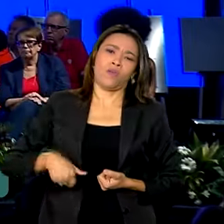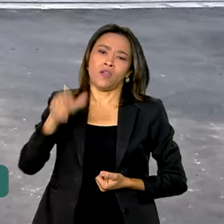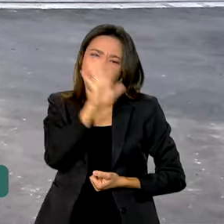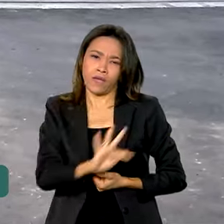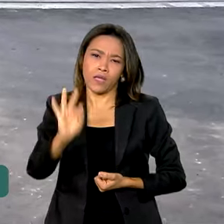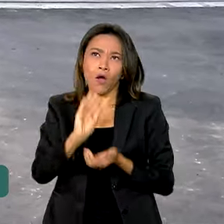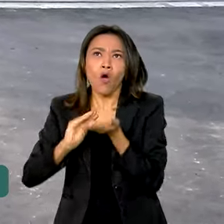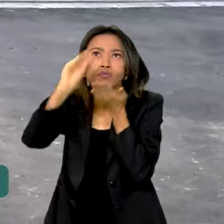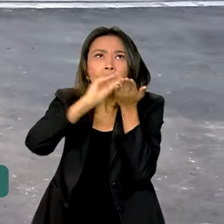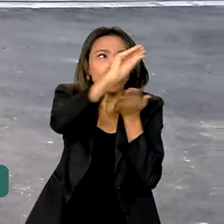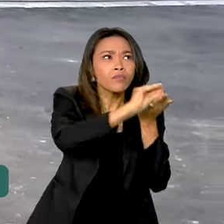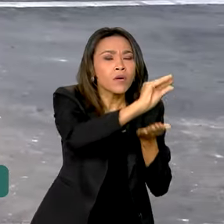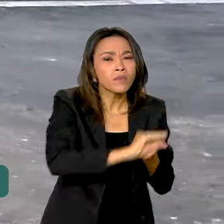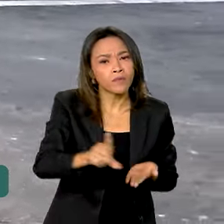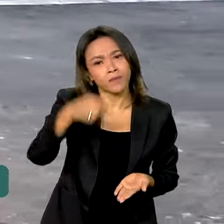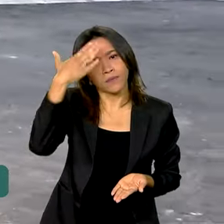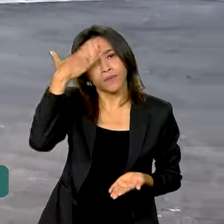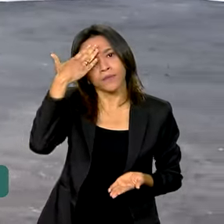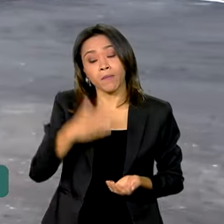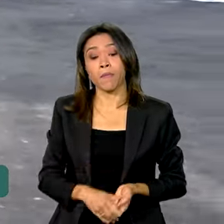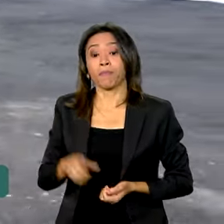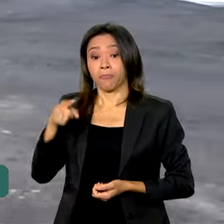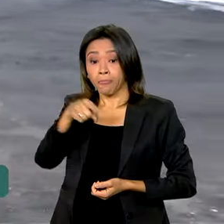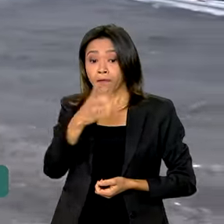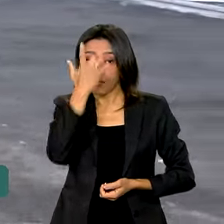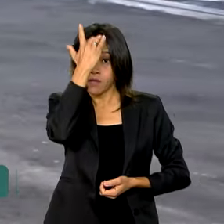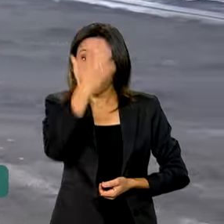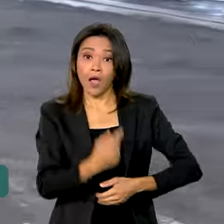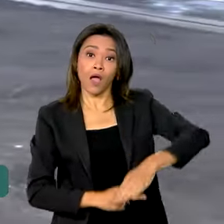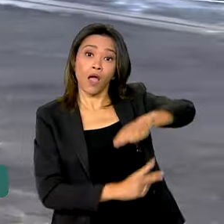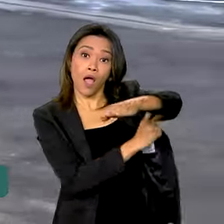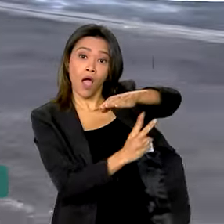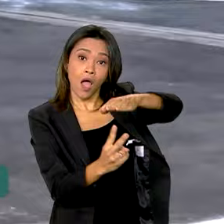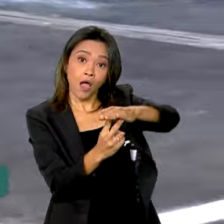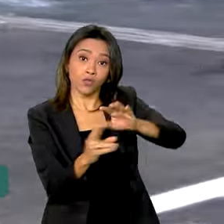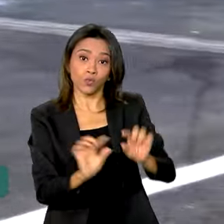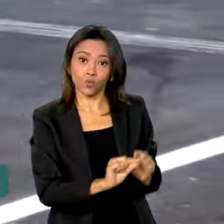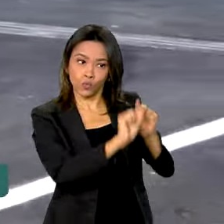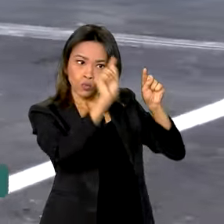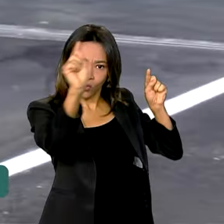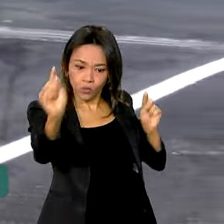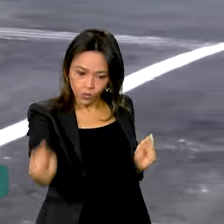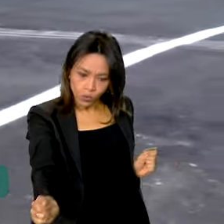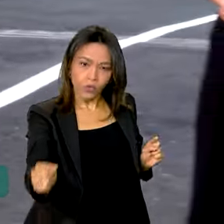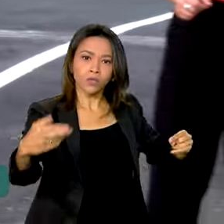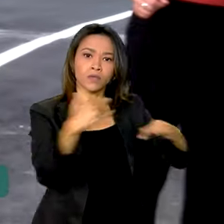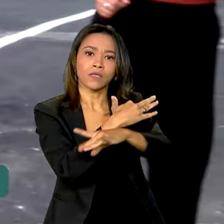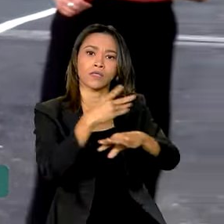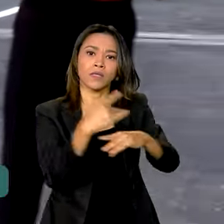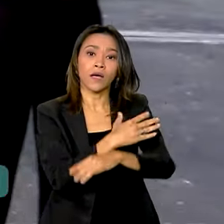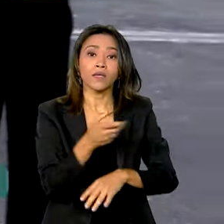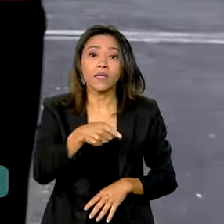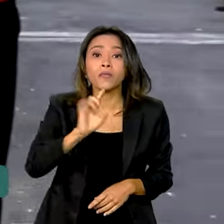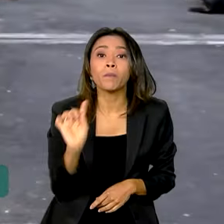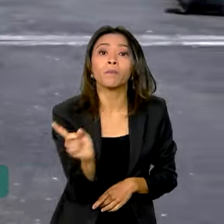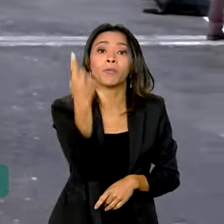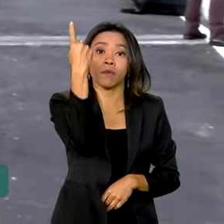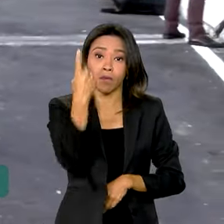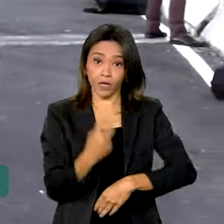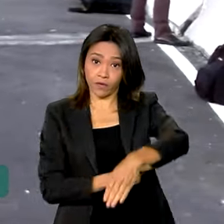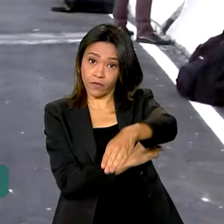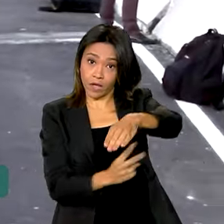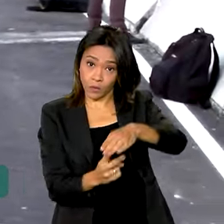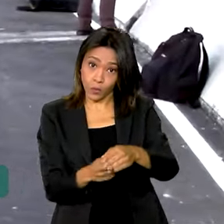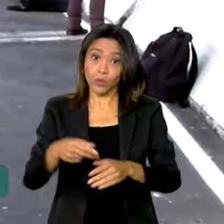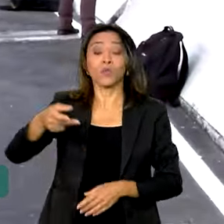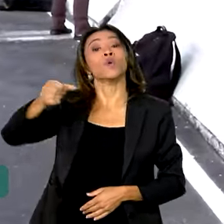uma cidade. Além de facilitar a ligação entre as regiões leste e centro, este será o primeiro viaduto de Juiz